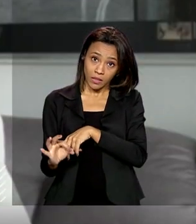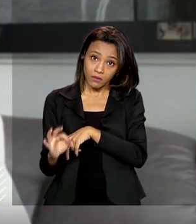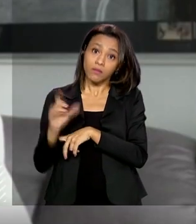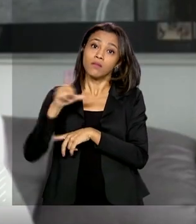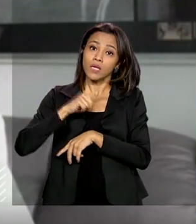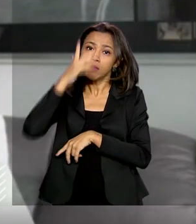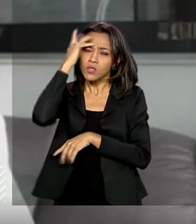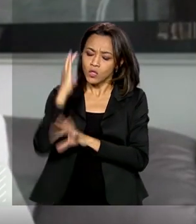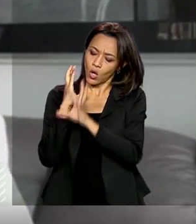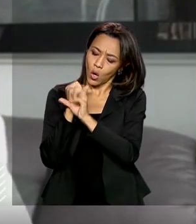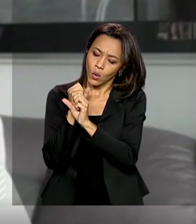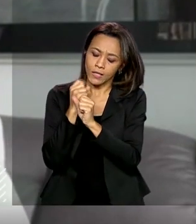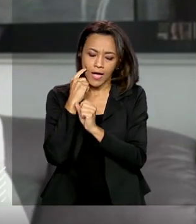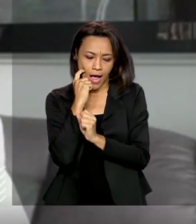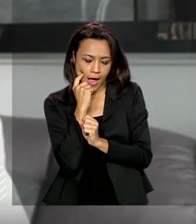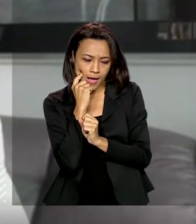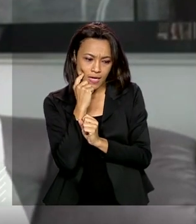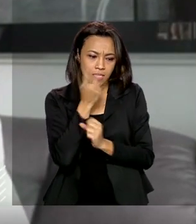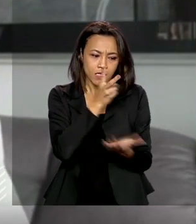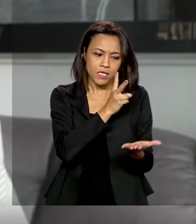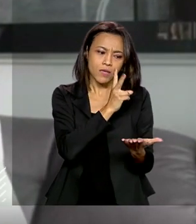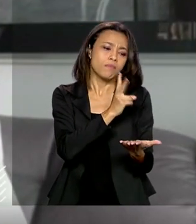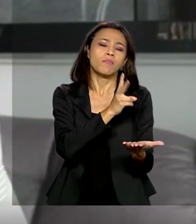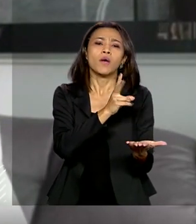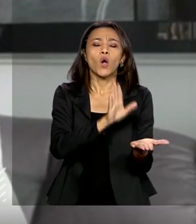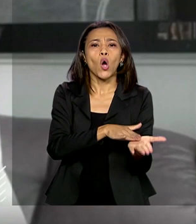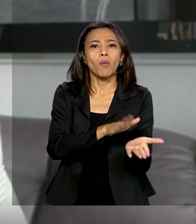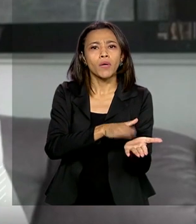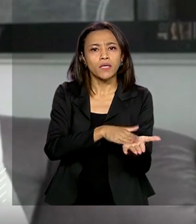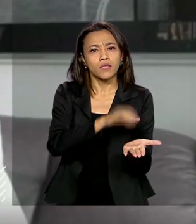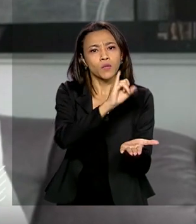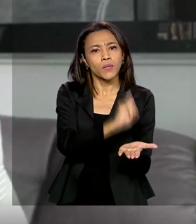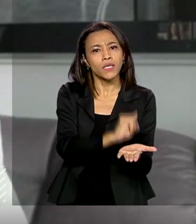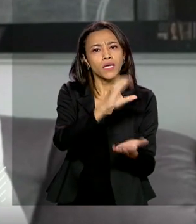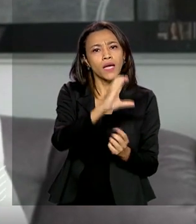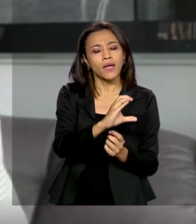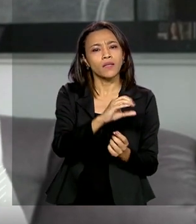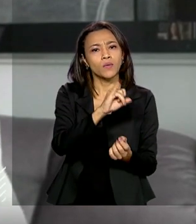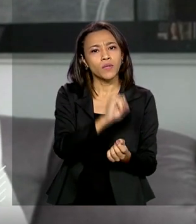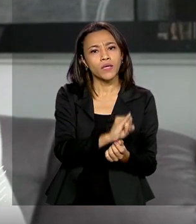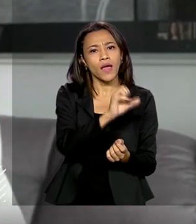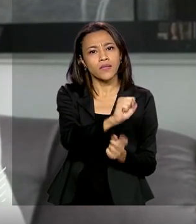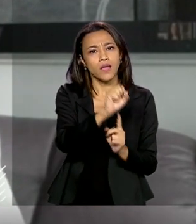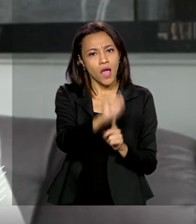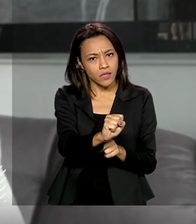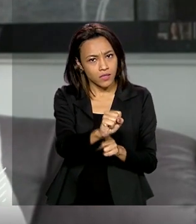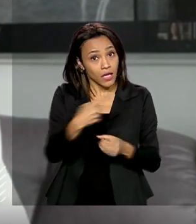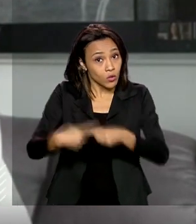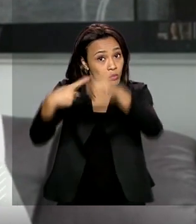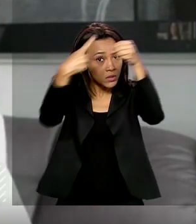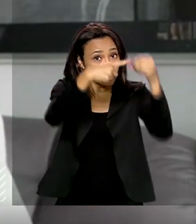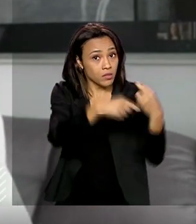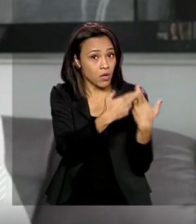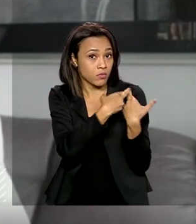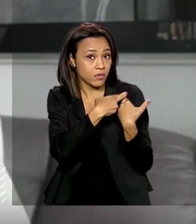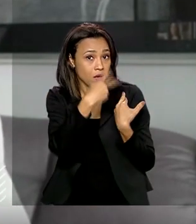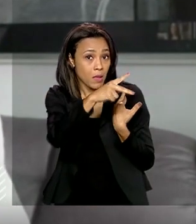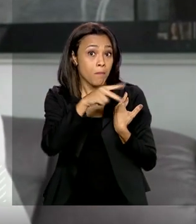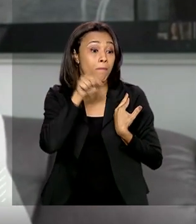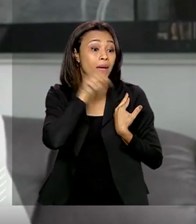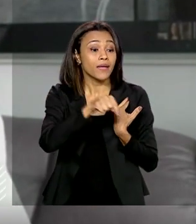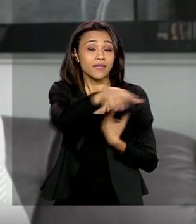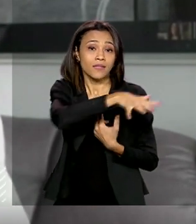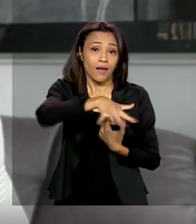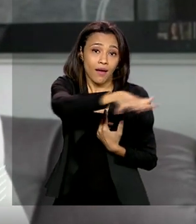fazendo conta no seguinte sentido, se você mantiver a cobrança do ISS, que é lá dos municípios e claro que ela vai estar mantida, para esse setor, por